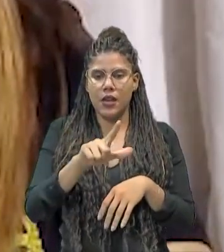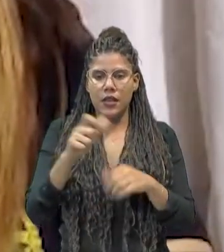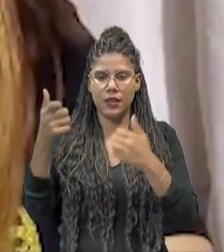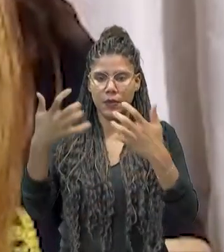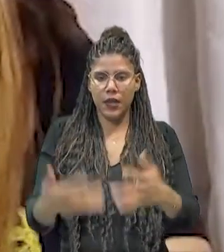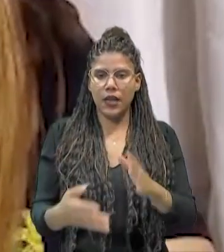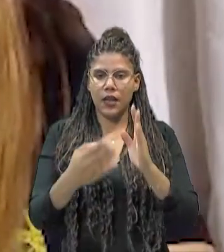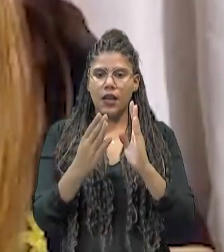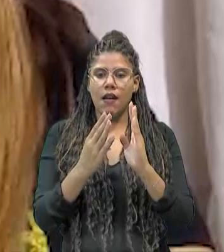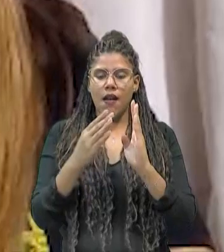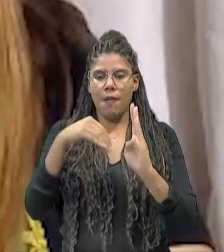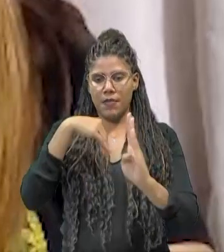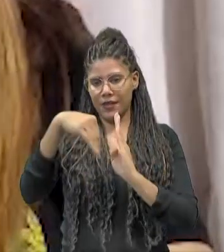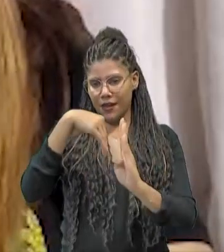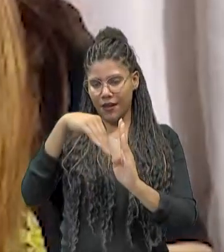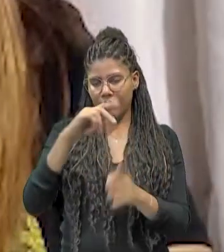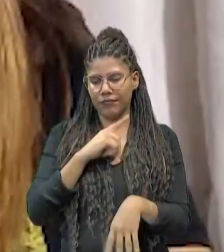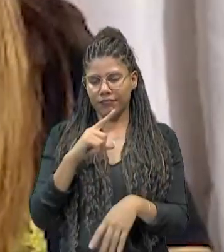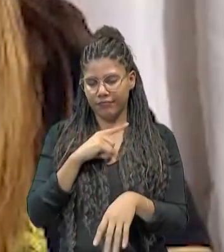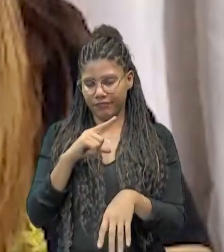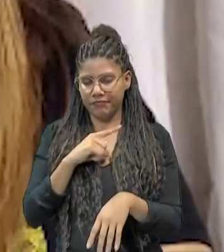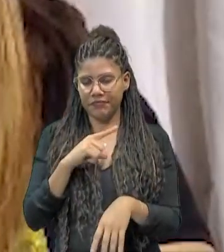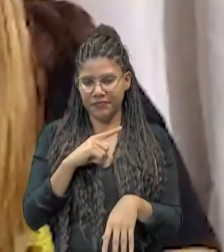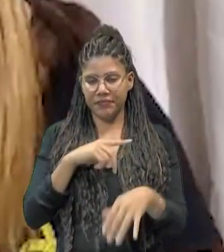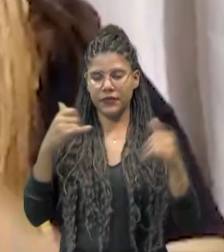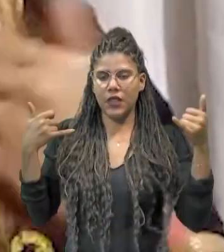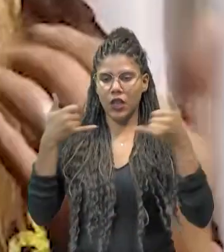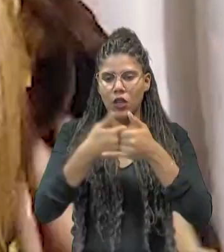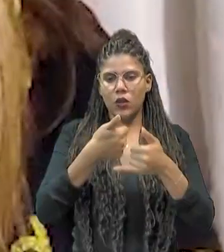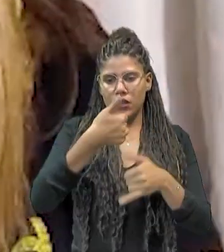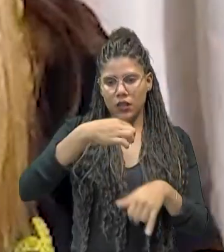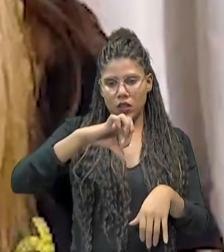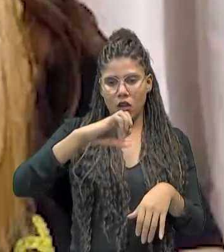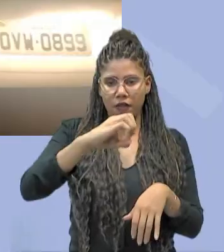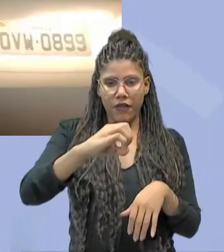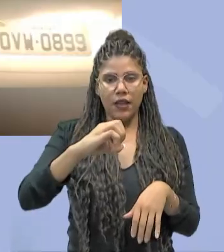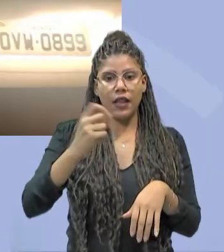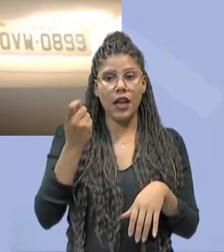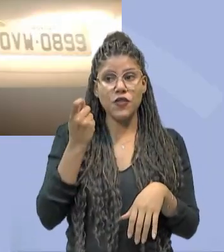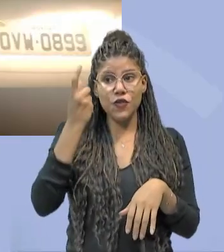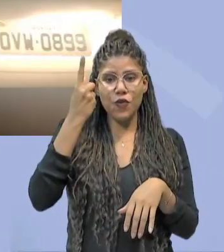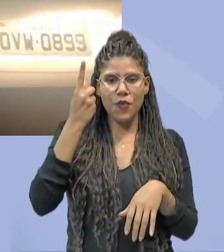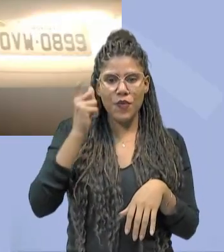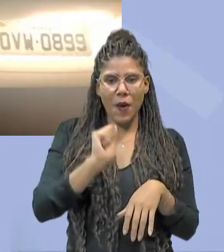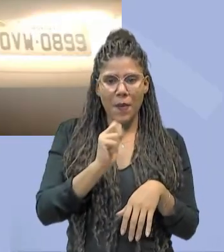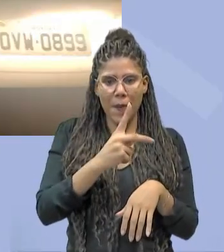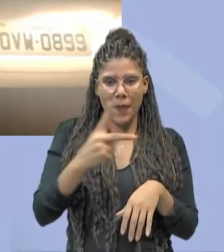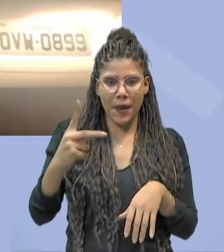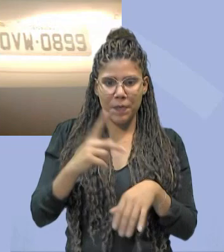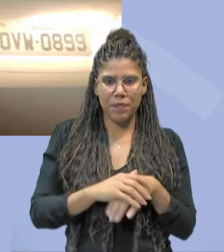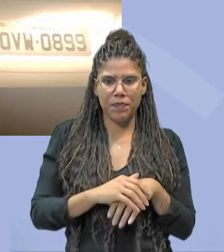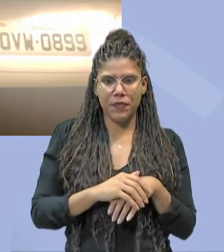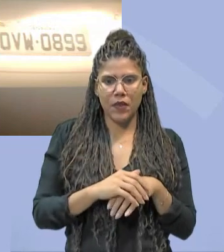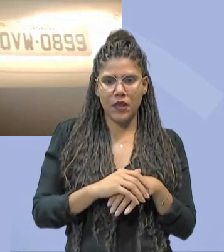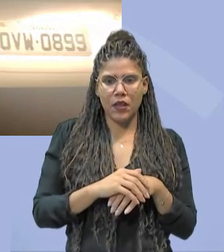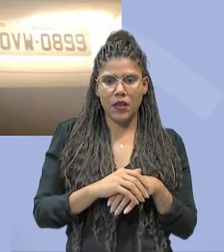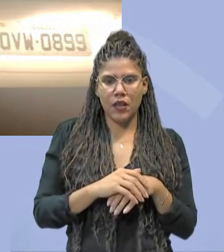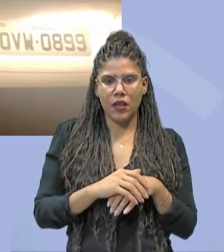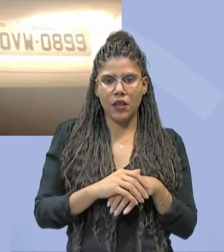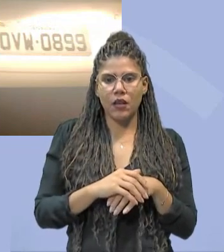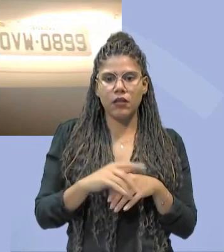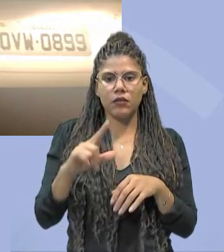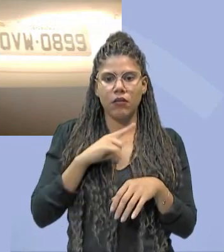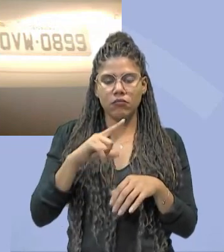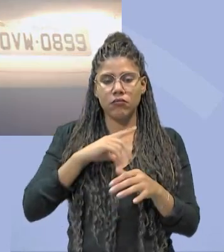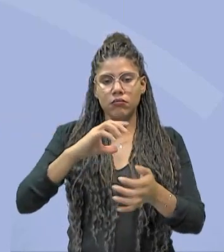Menezes e, ao ligar para o 190, tomou conhecimento do aplicativo. Felizmente, um acordo entre ambas as